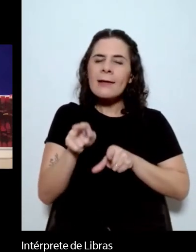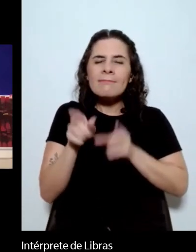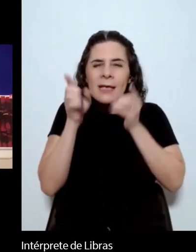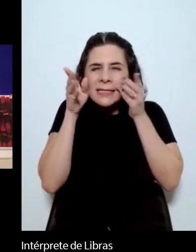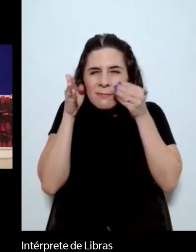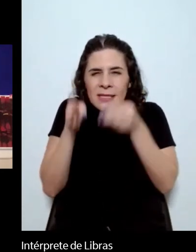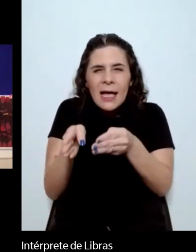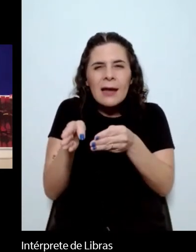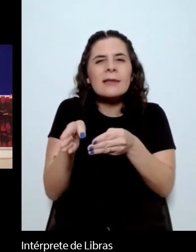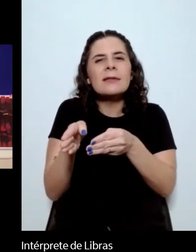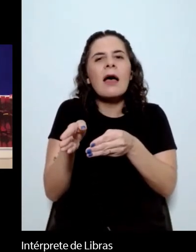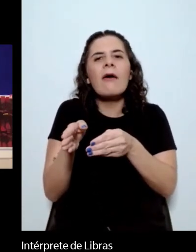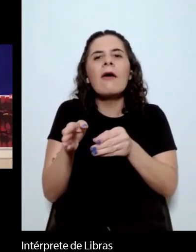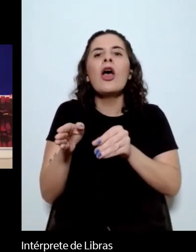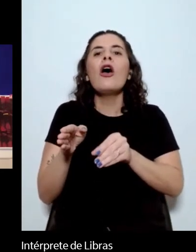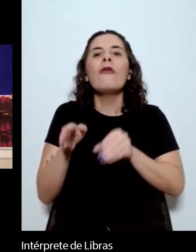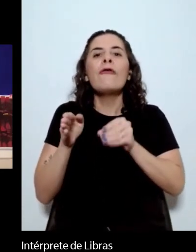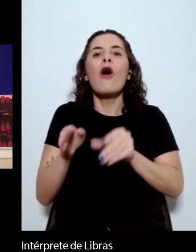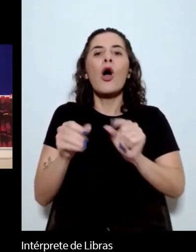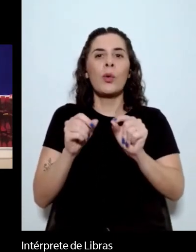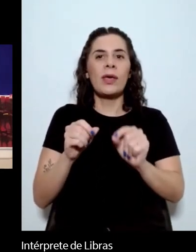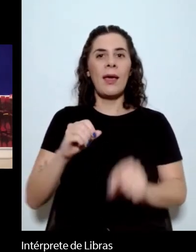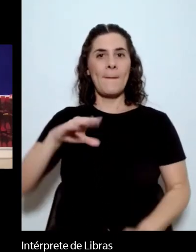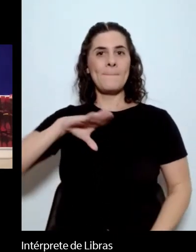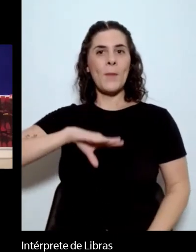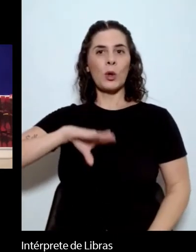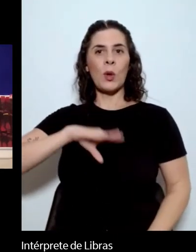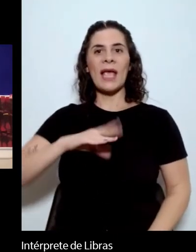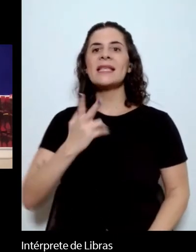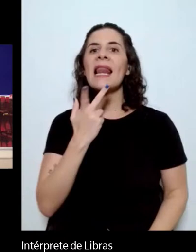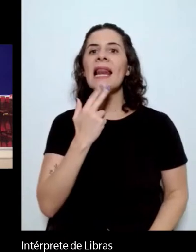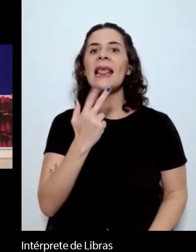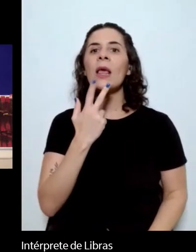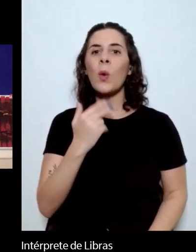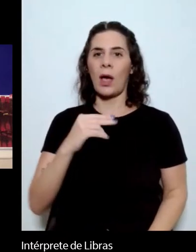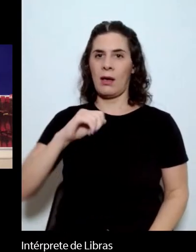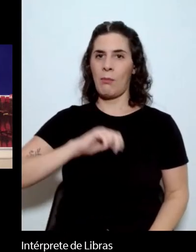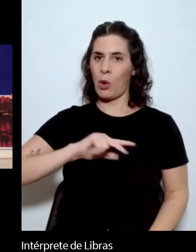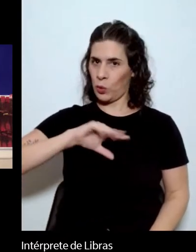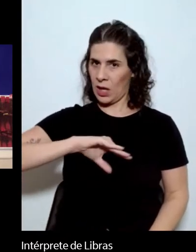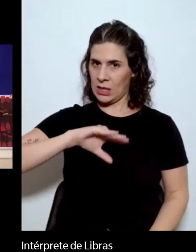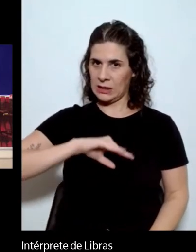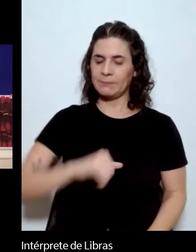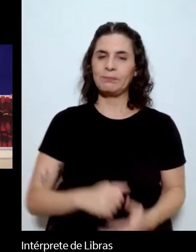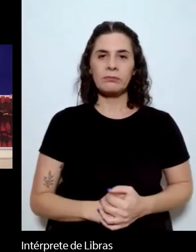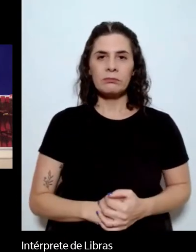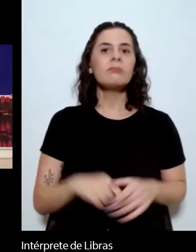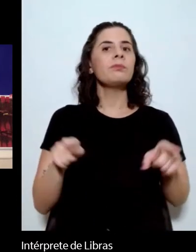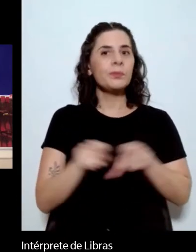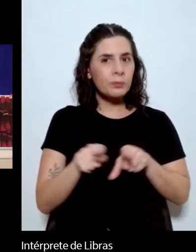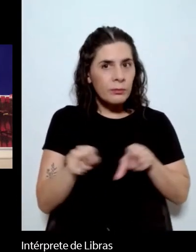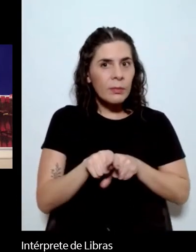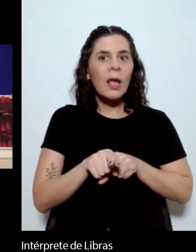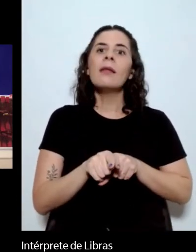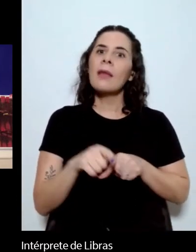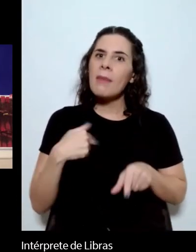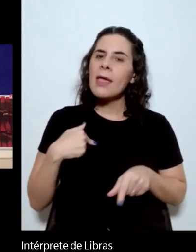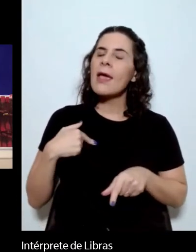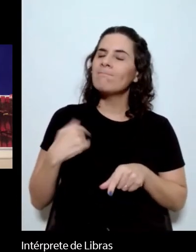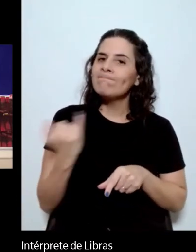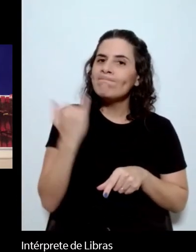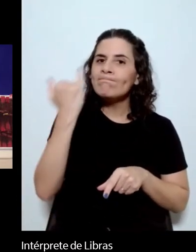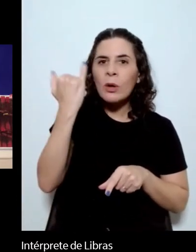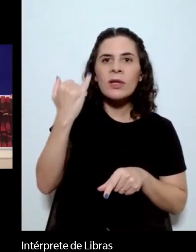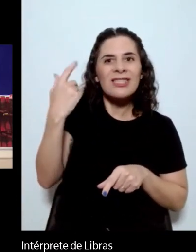nas literaturas de expressão portuguesa. Além disso, há um dado muito interessante na carreira e na produção intelectual do